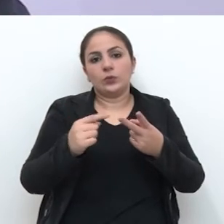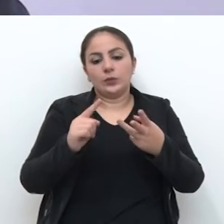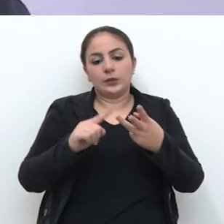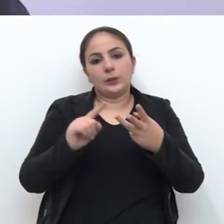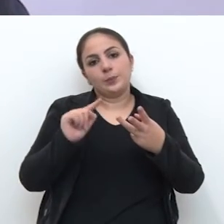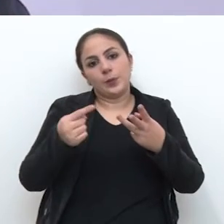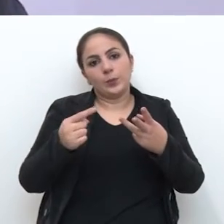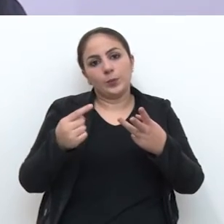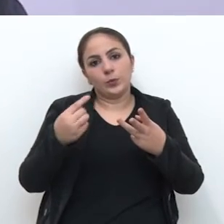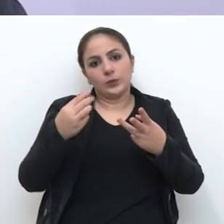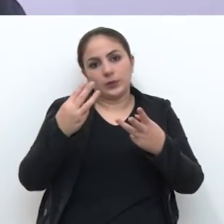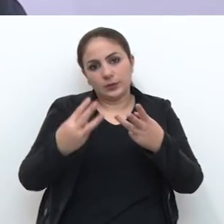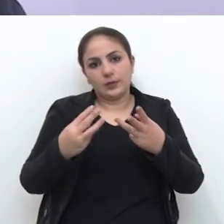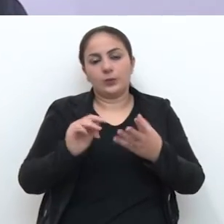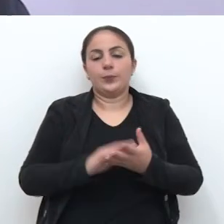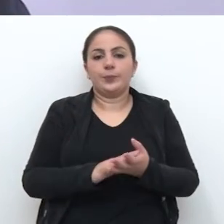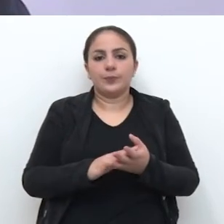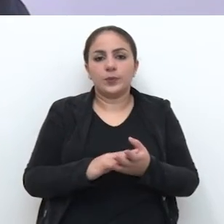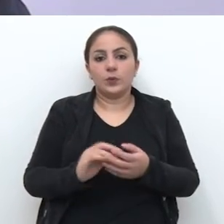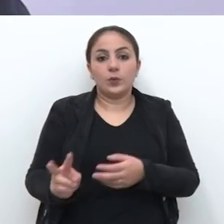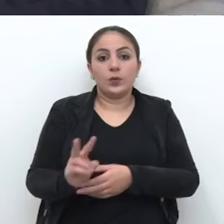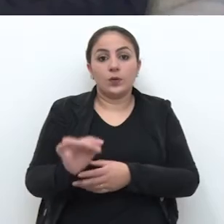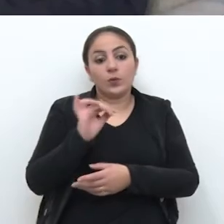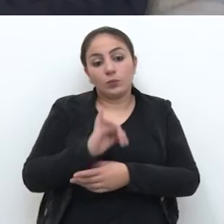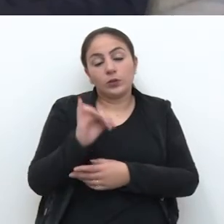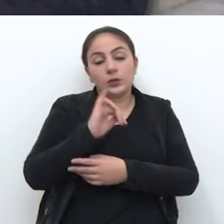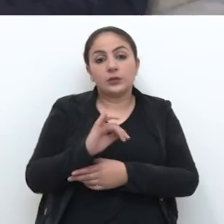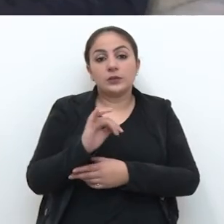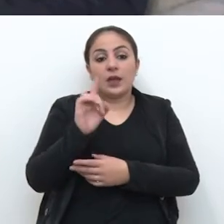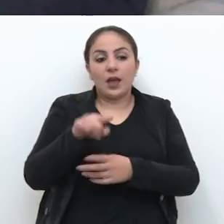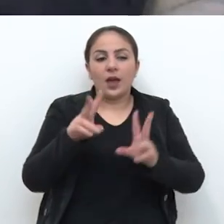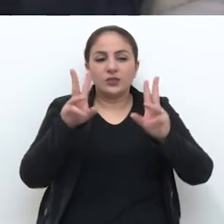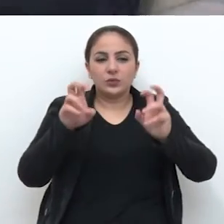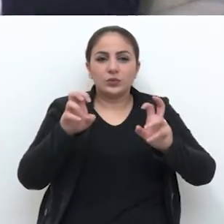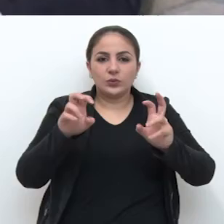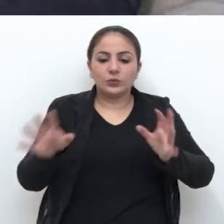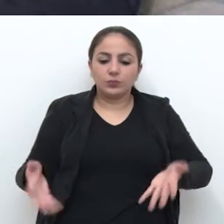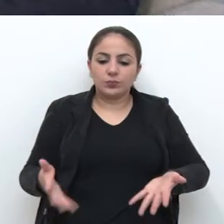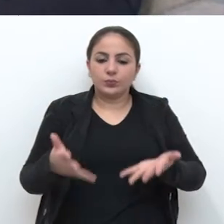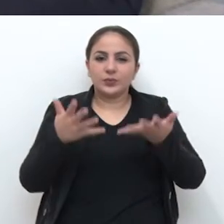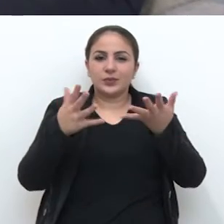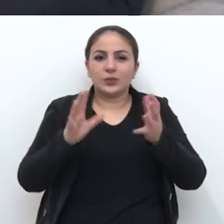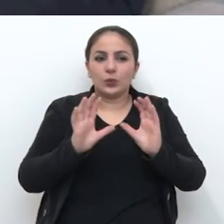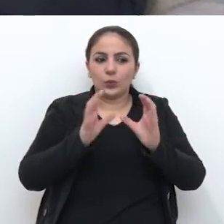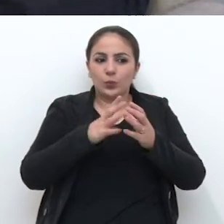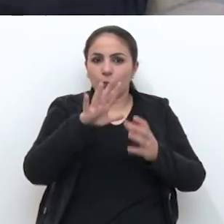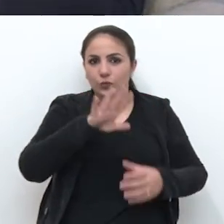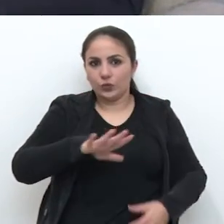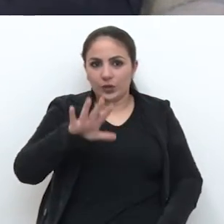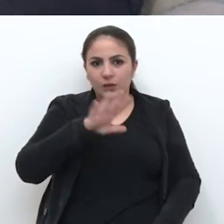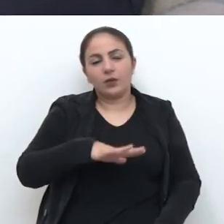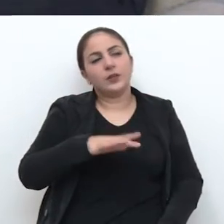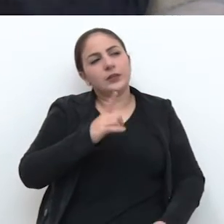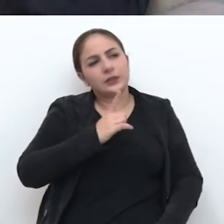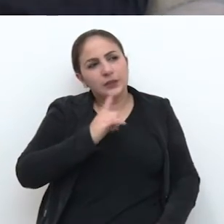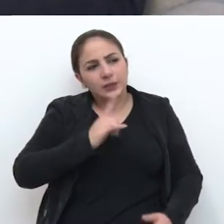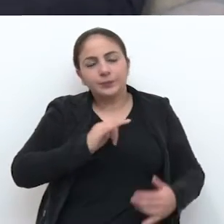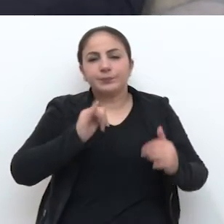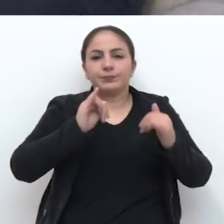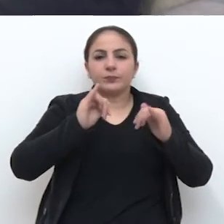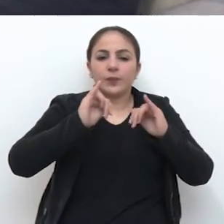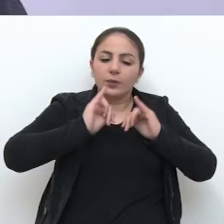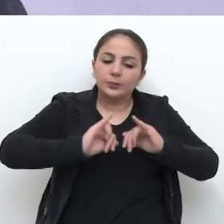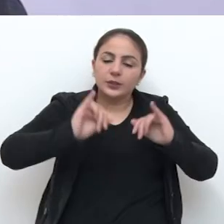Mas o que vale, realmente, é essa questão da valorização como um todo. Isso vai repercutir em mídia, vai